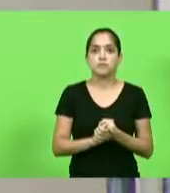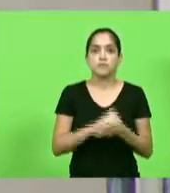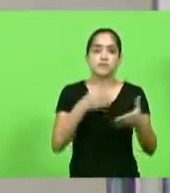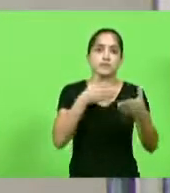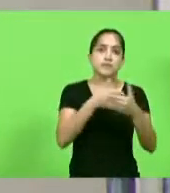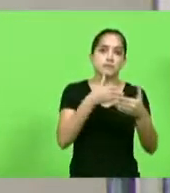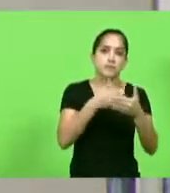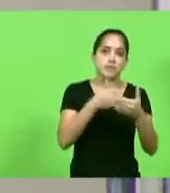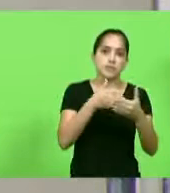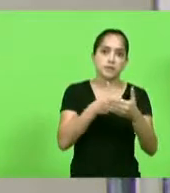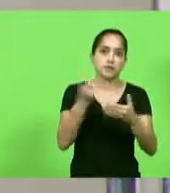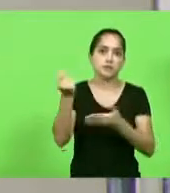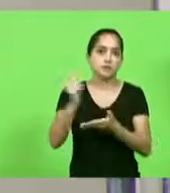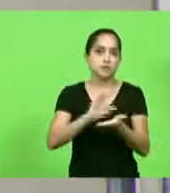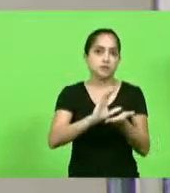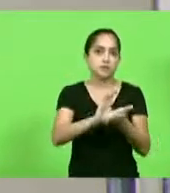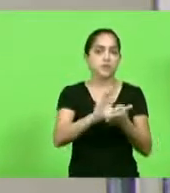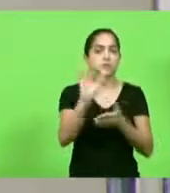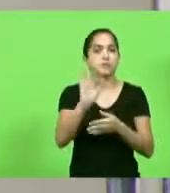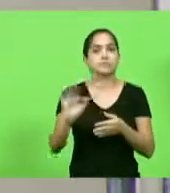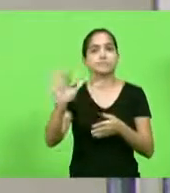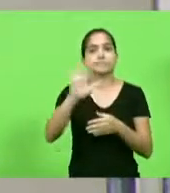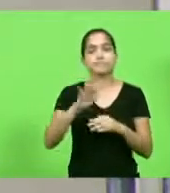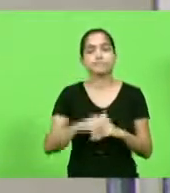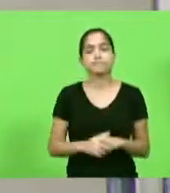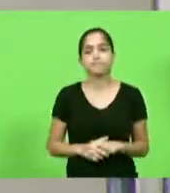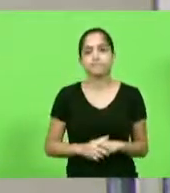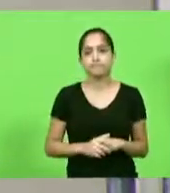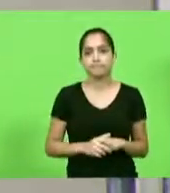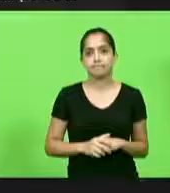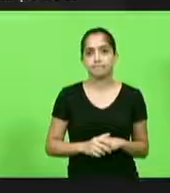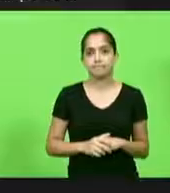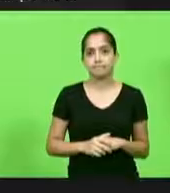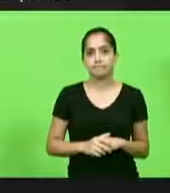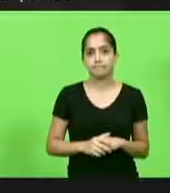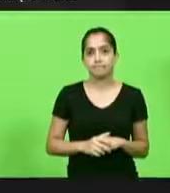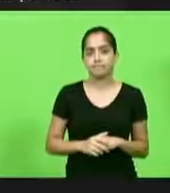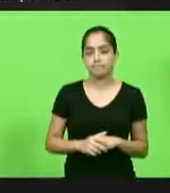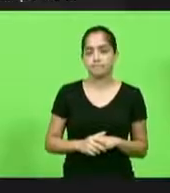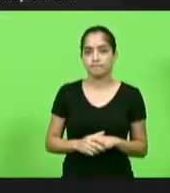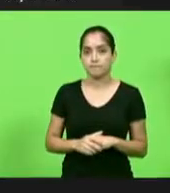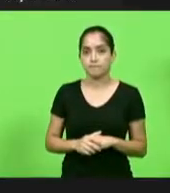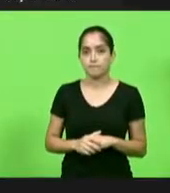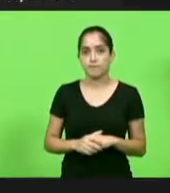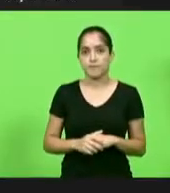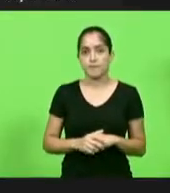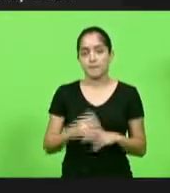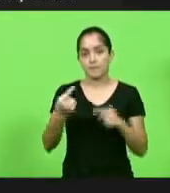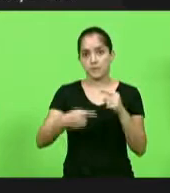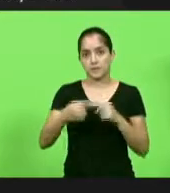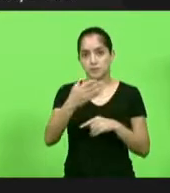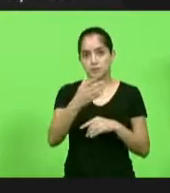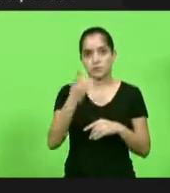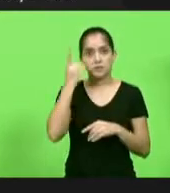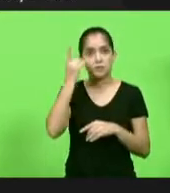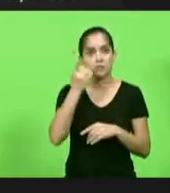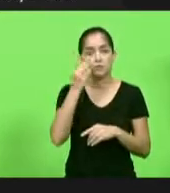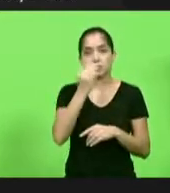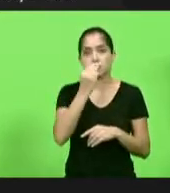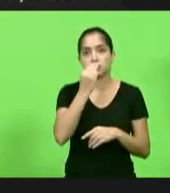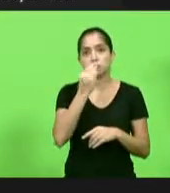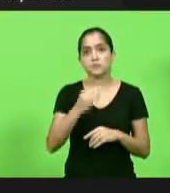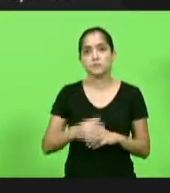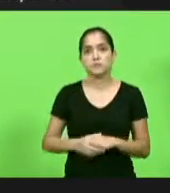impedido de receber recursos federais. Em discussão, não havendo quem queira discutir. discutir, deputado Moacir Sopelsa.